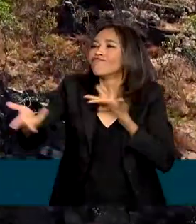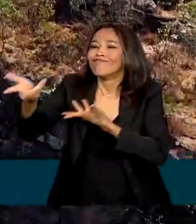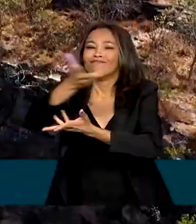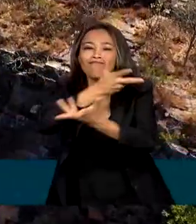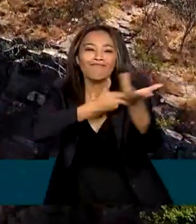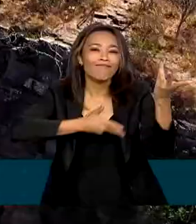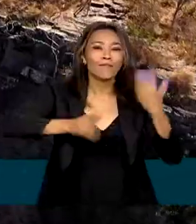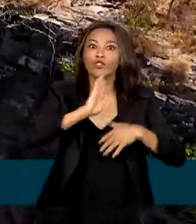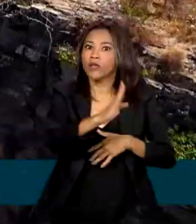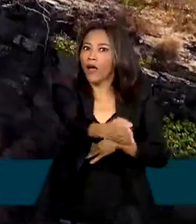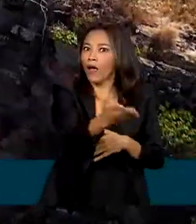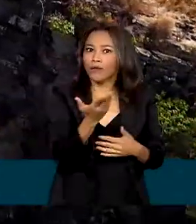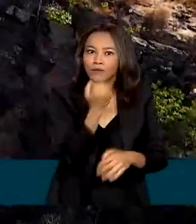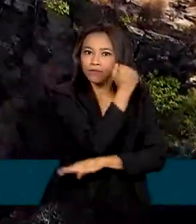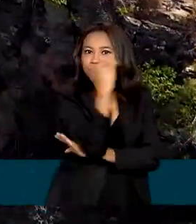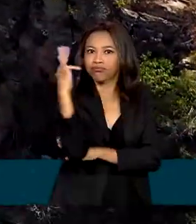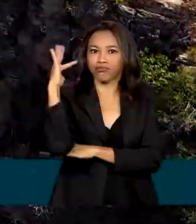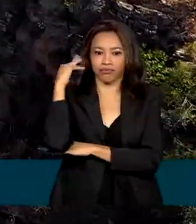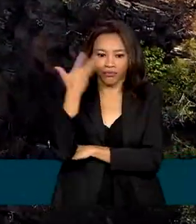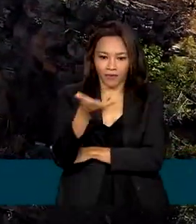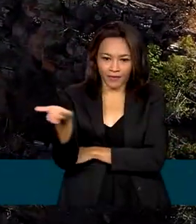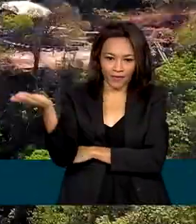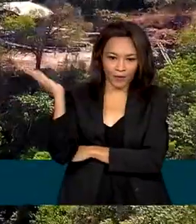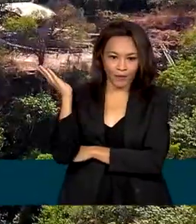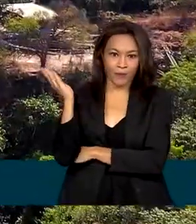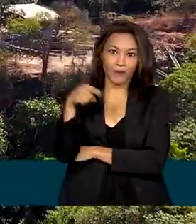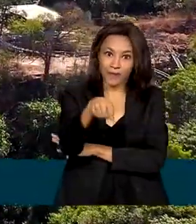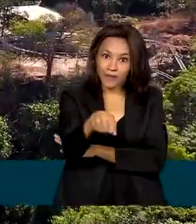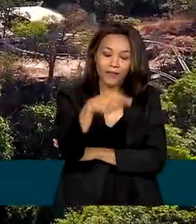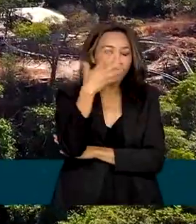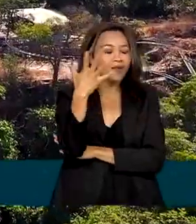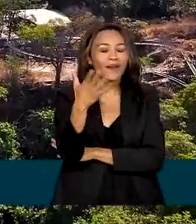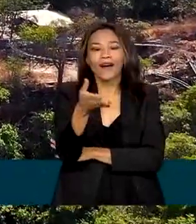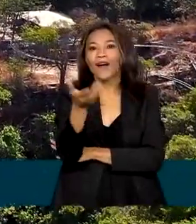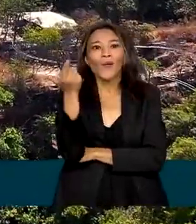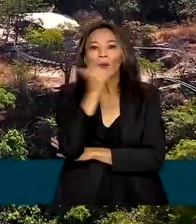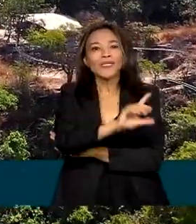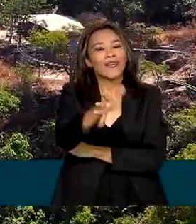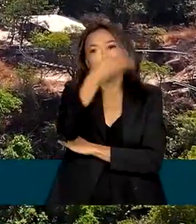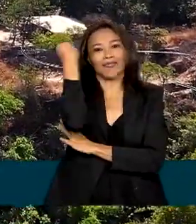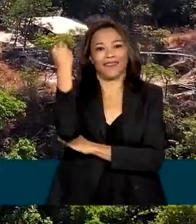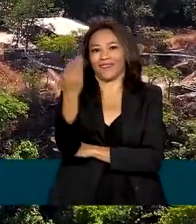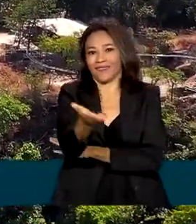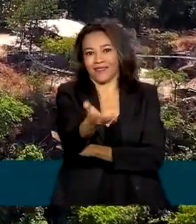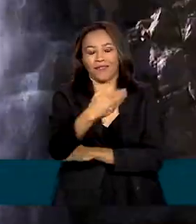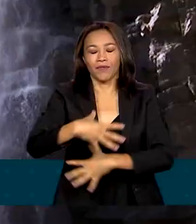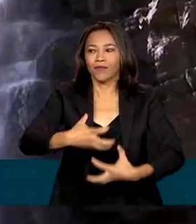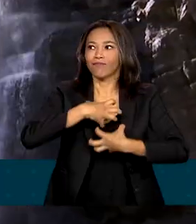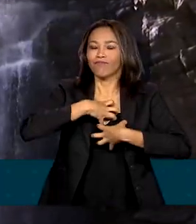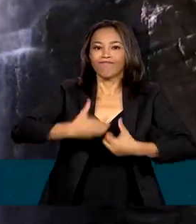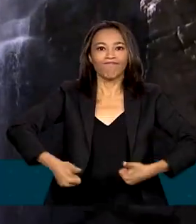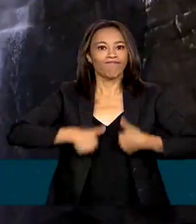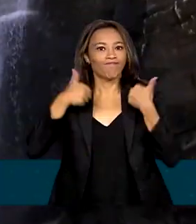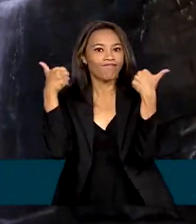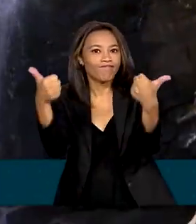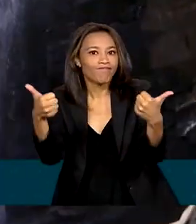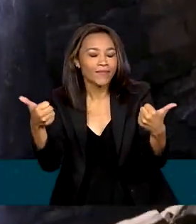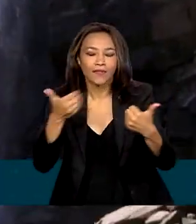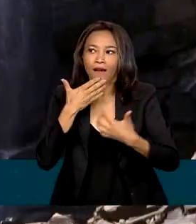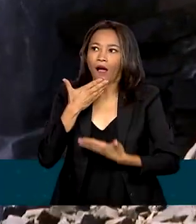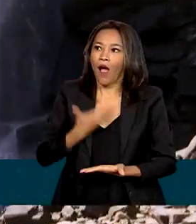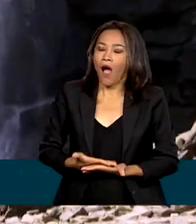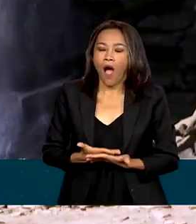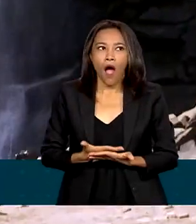contato direto com a natureza. São momentos inesquecíveis, paisagens revigorantes que sempre surpreendem.